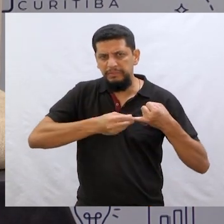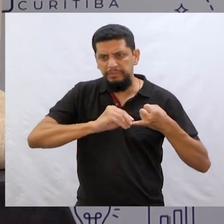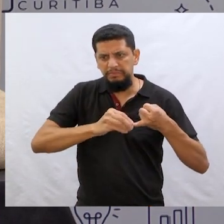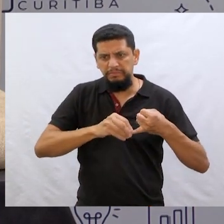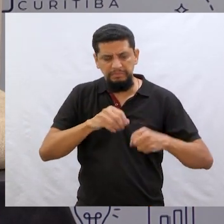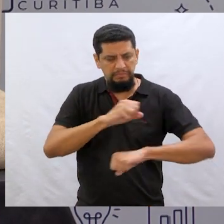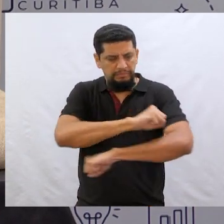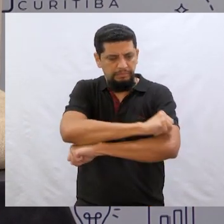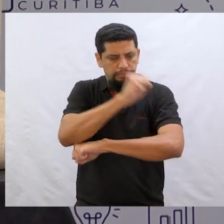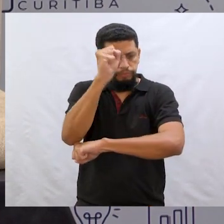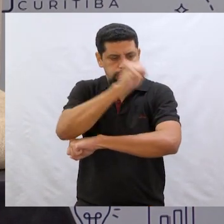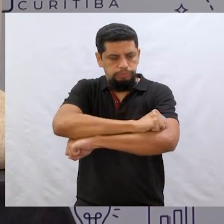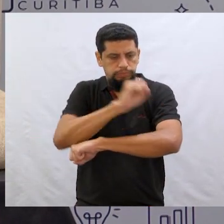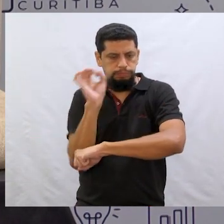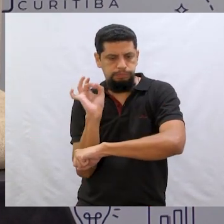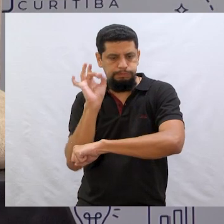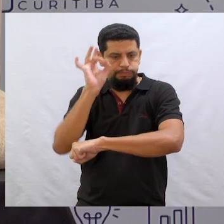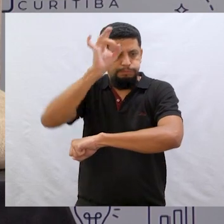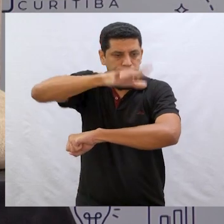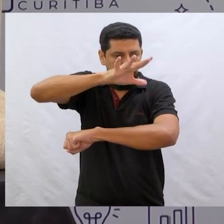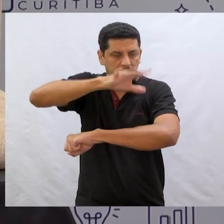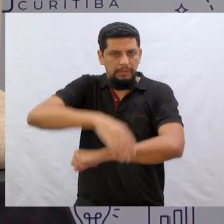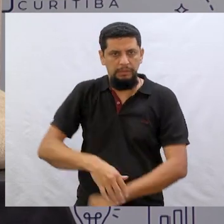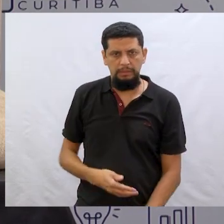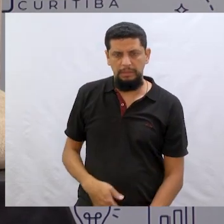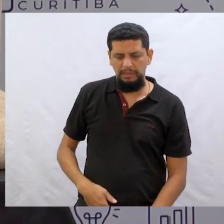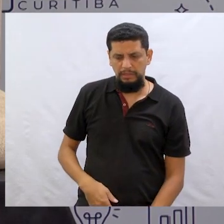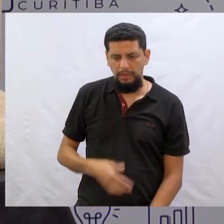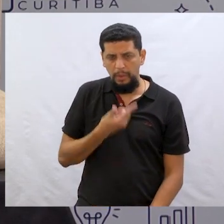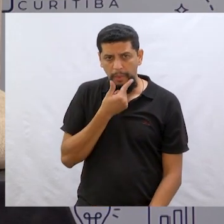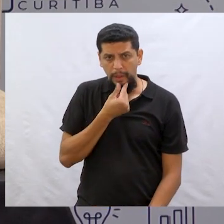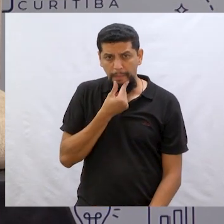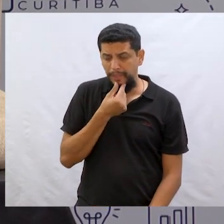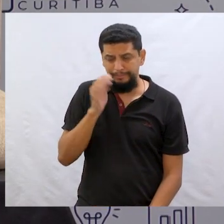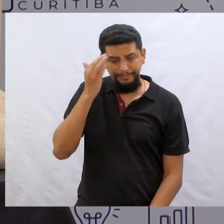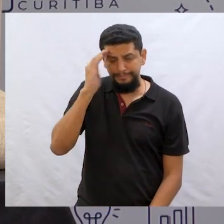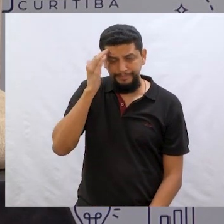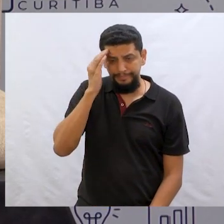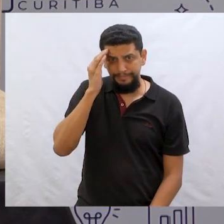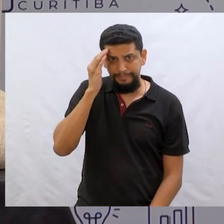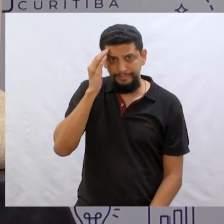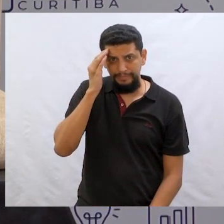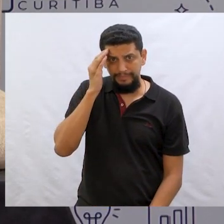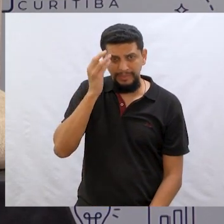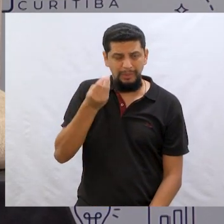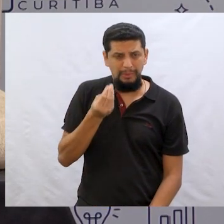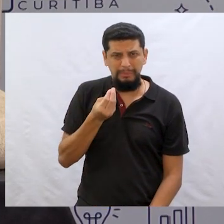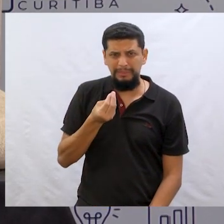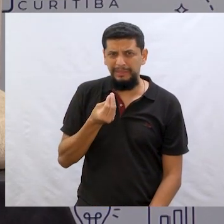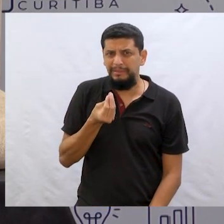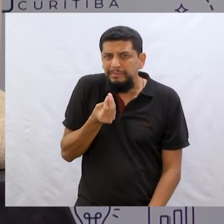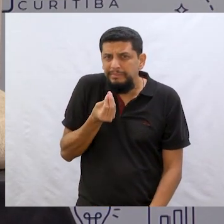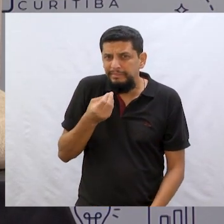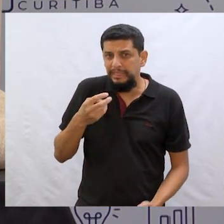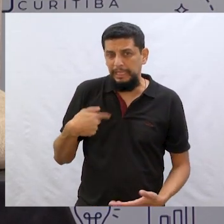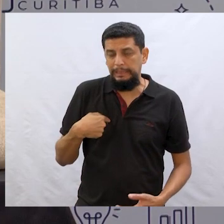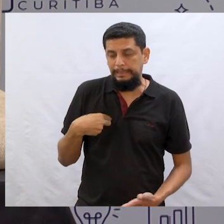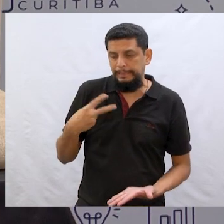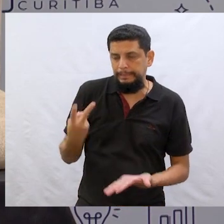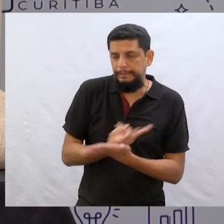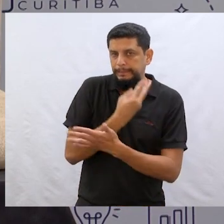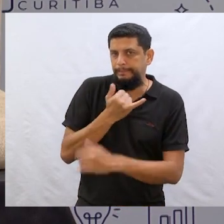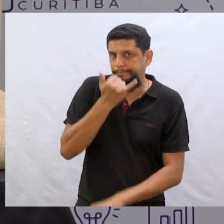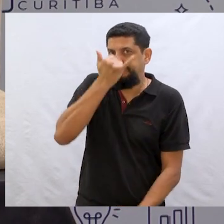feijões e jogou pela janela. O menino não entendeu, viu que estava, o negócio estava feio e então